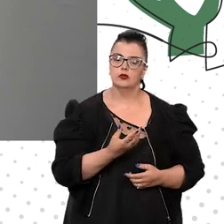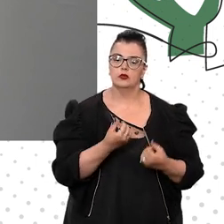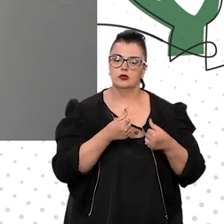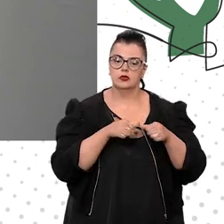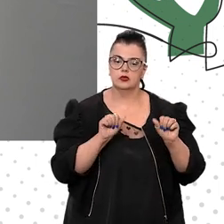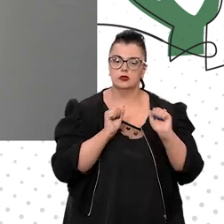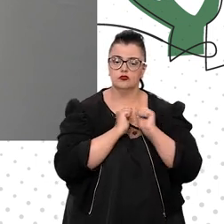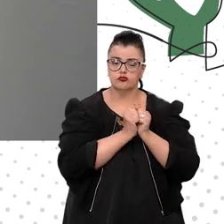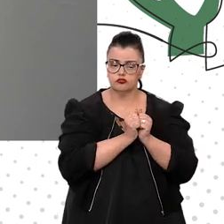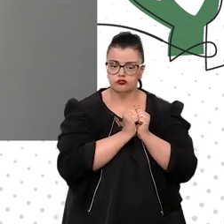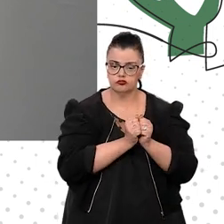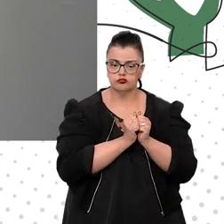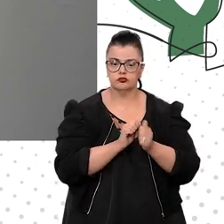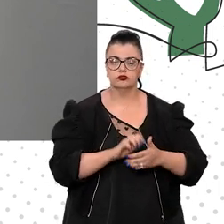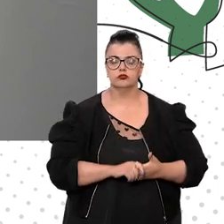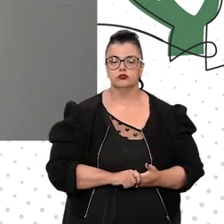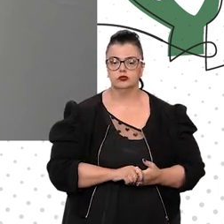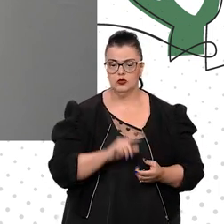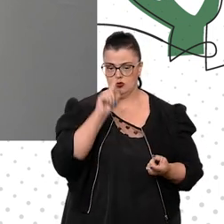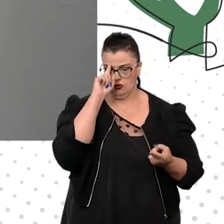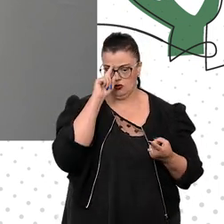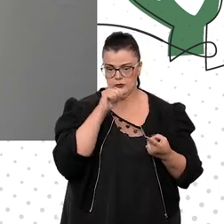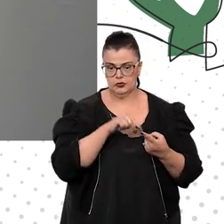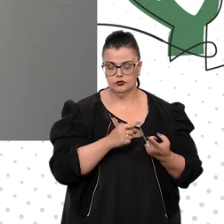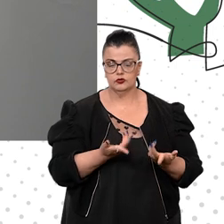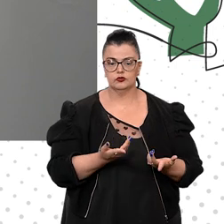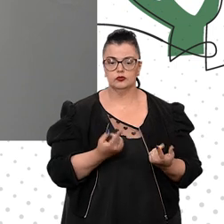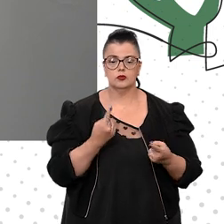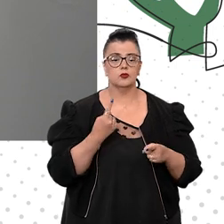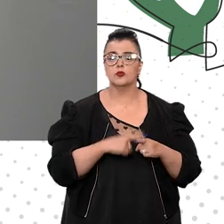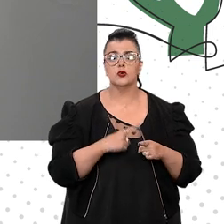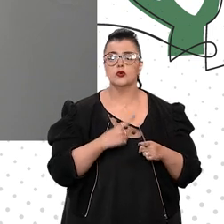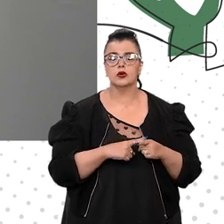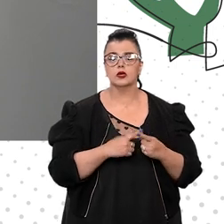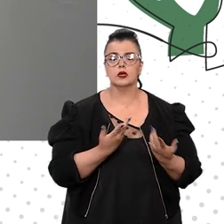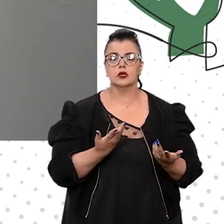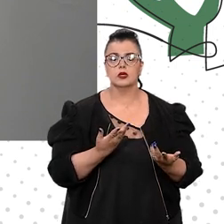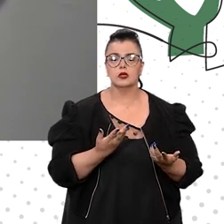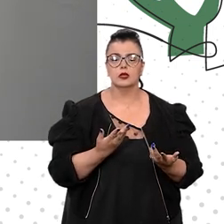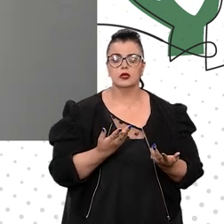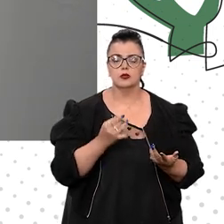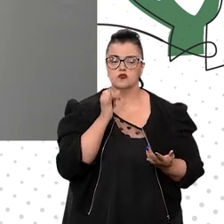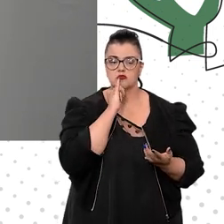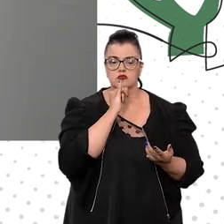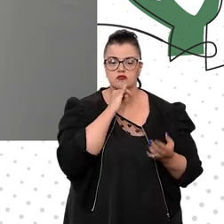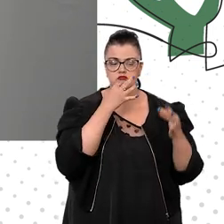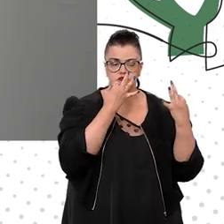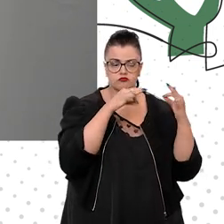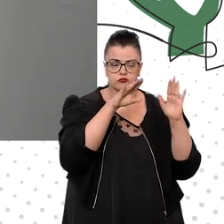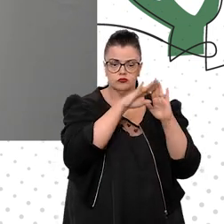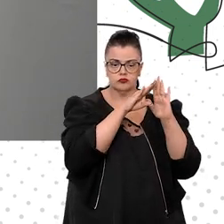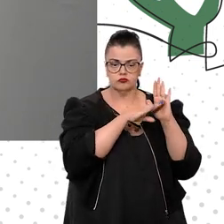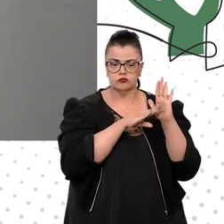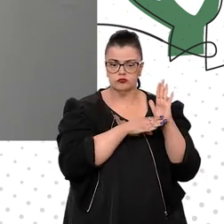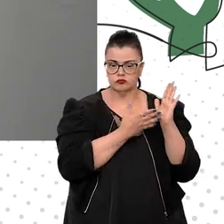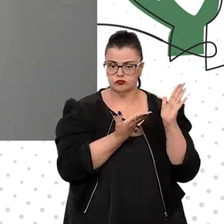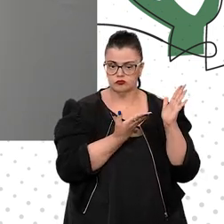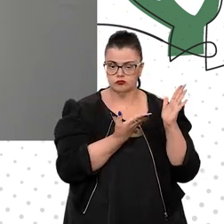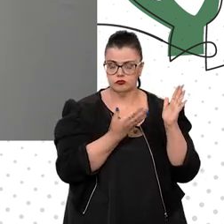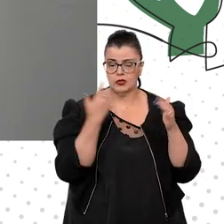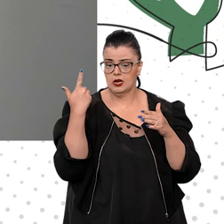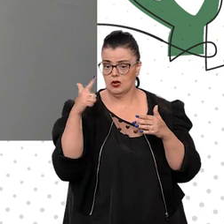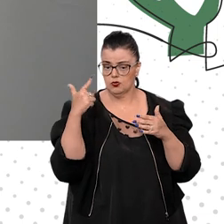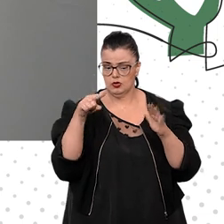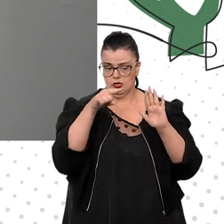nesse objetivo, porque de pouco adianta traçar-se metas se eu não tenho os